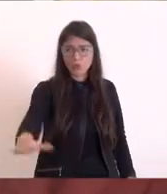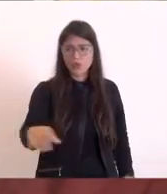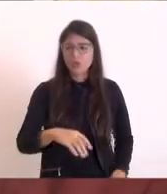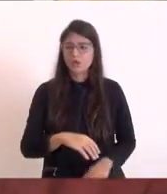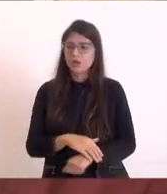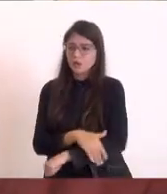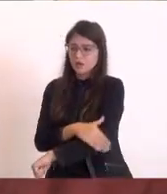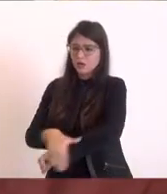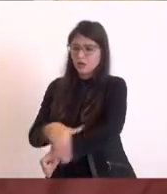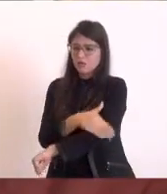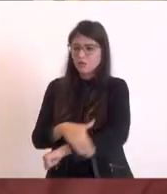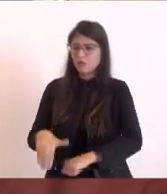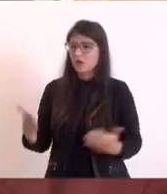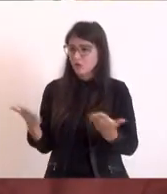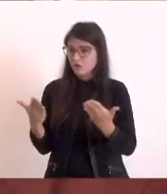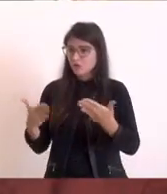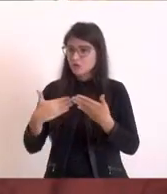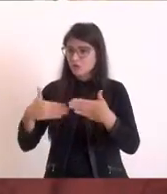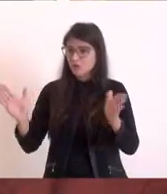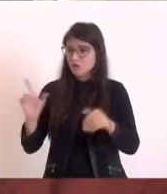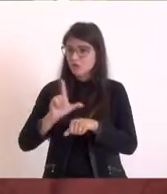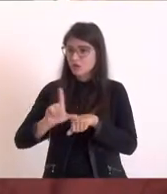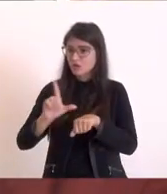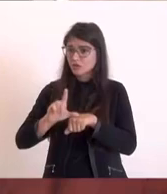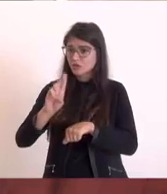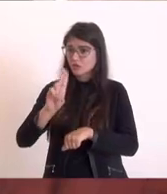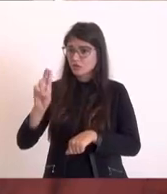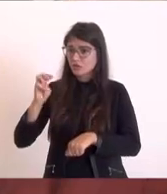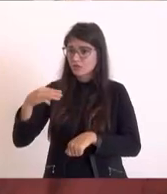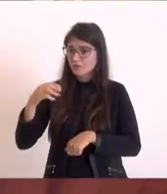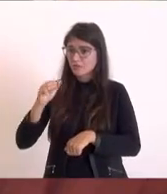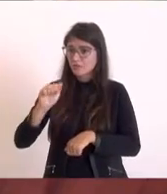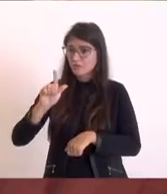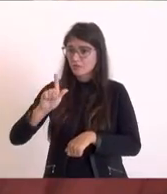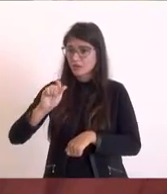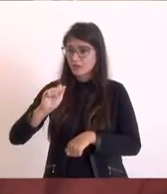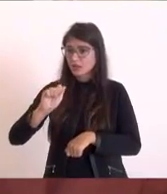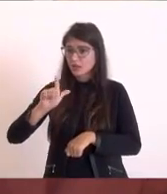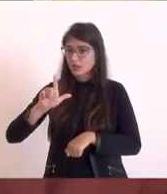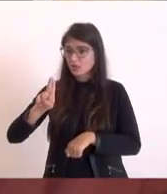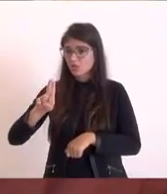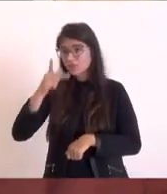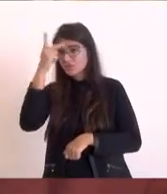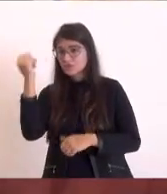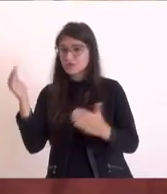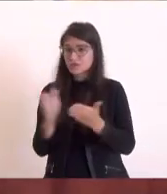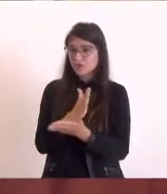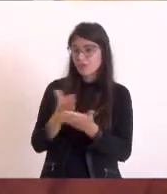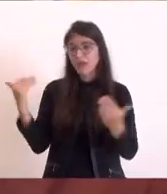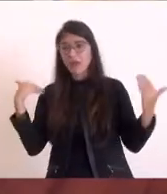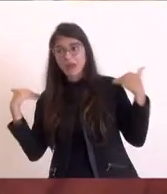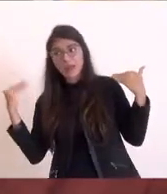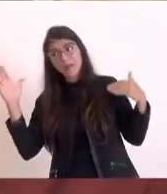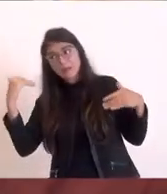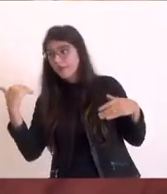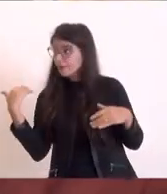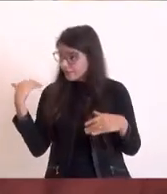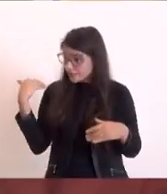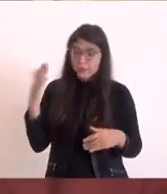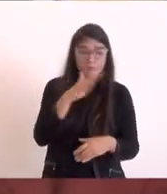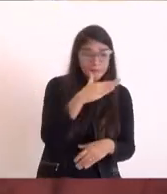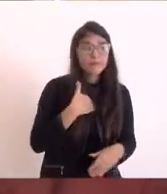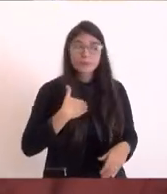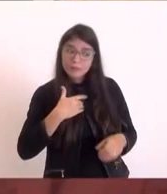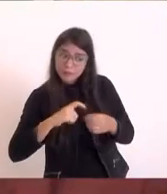saindo de lá da Magalu Zé lá no meu bairro calma vai chegar lá vai demorar um pouquinho mas vai chegar então eu estou